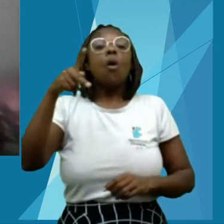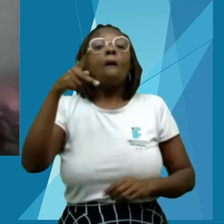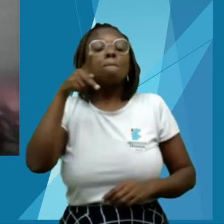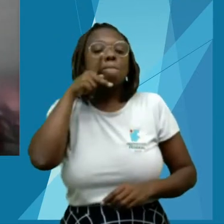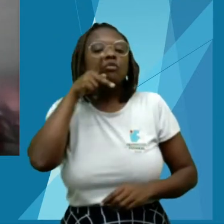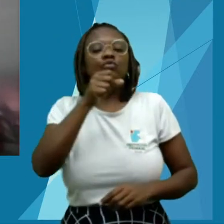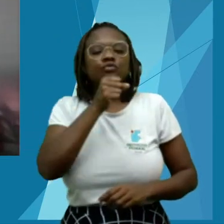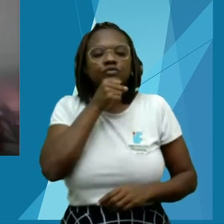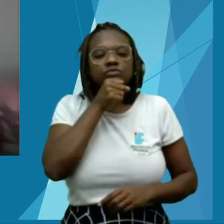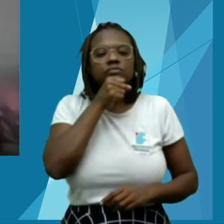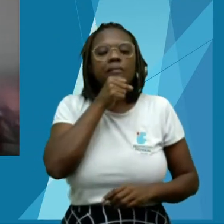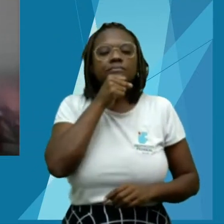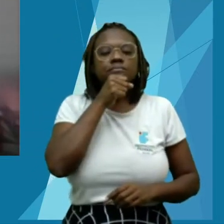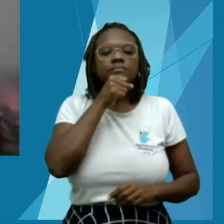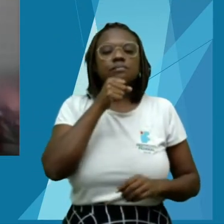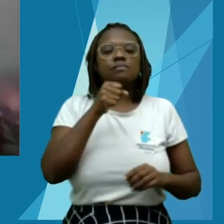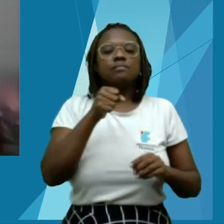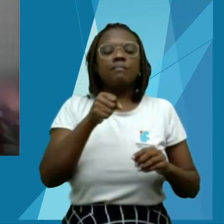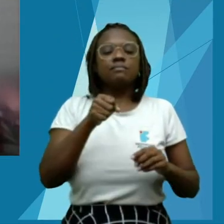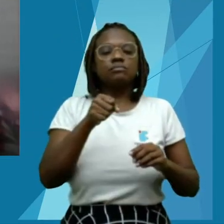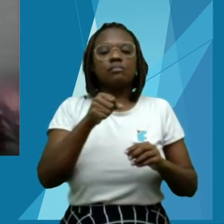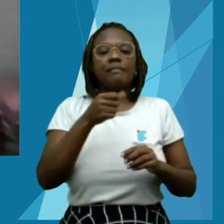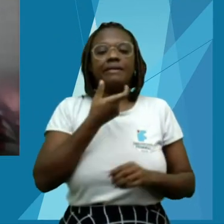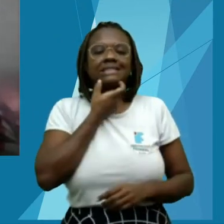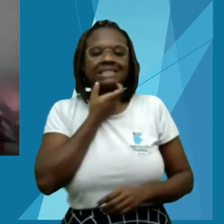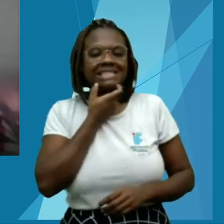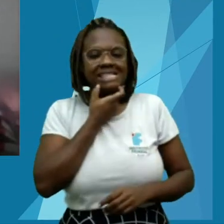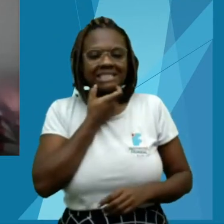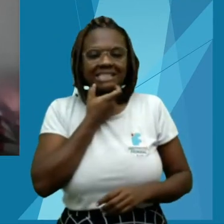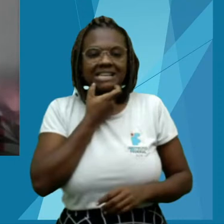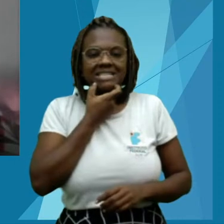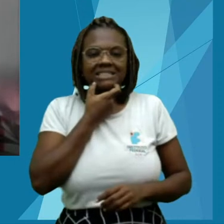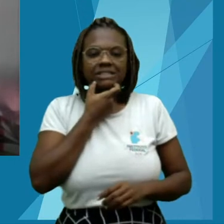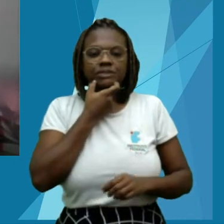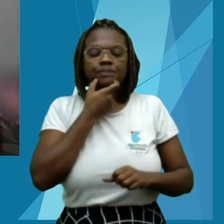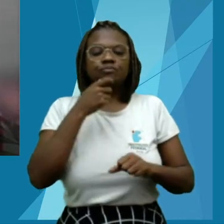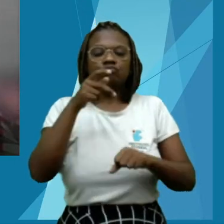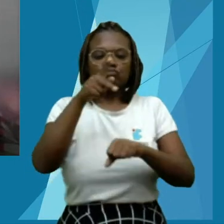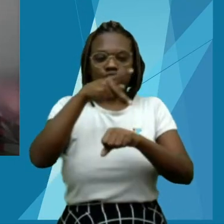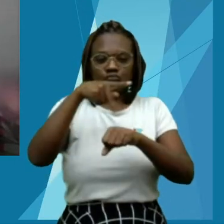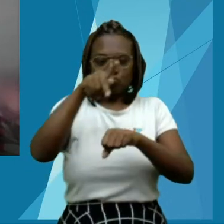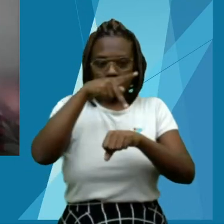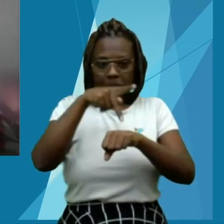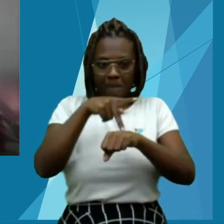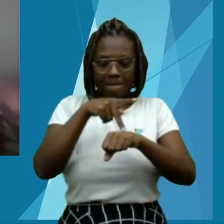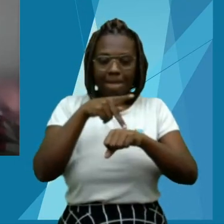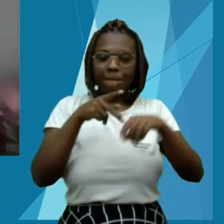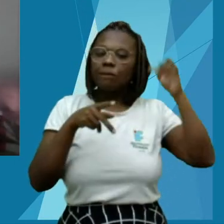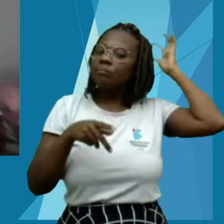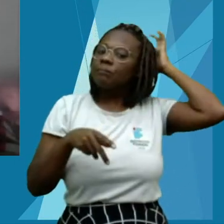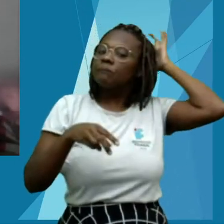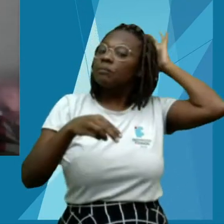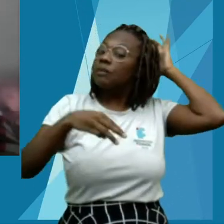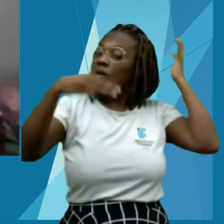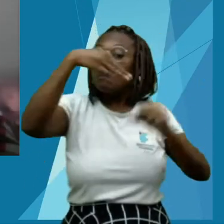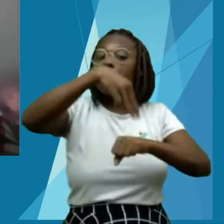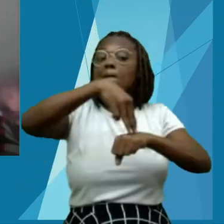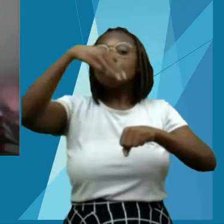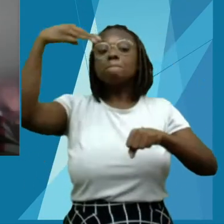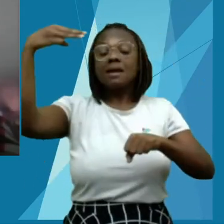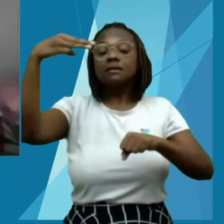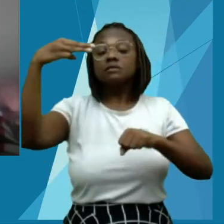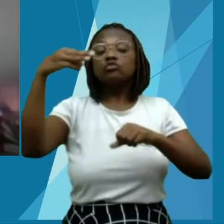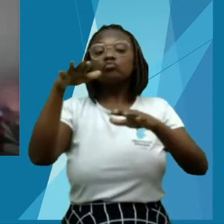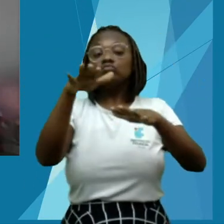Especialista em Metodologia do Ensino de Língua Inglesa. Especialista em Literatura Contemporânea. Mestra em Desenvolvimento